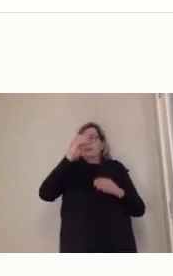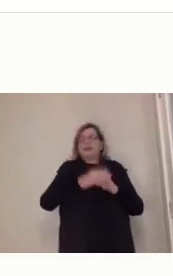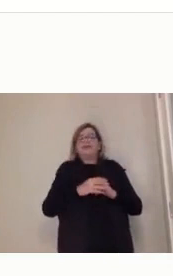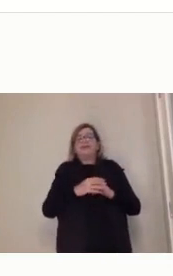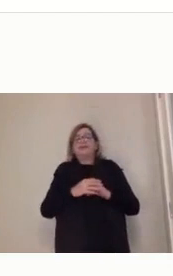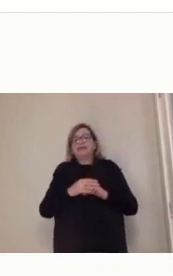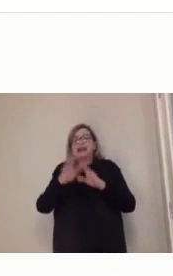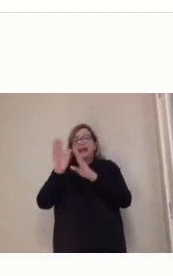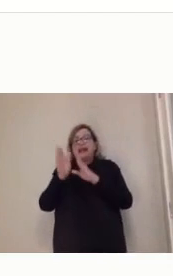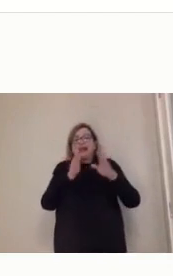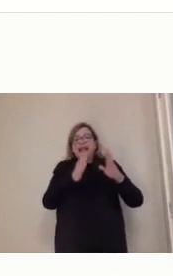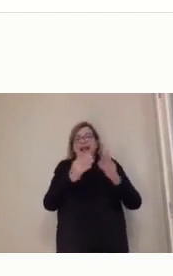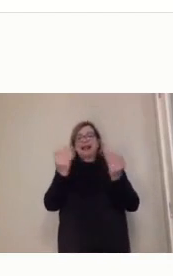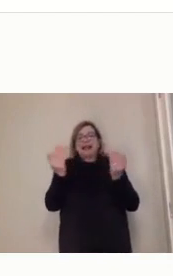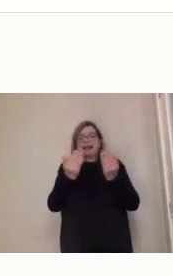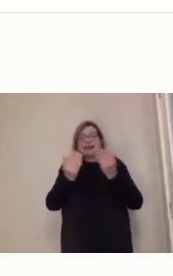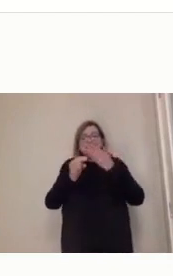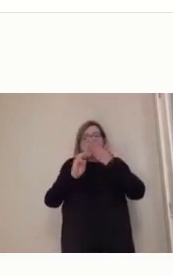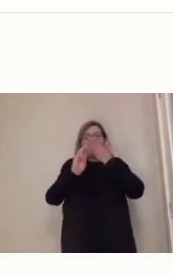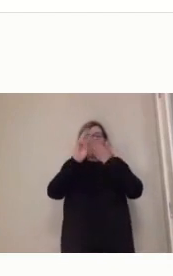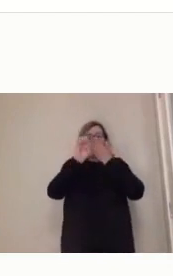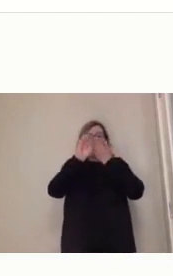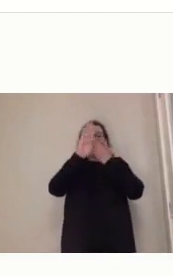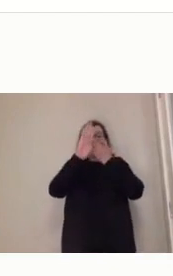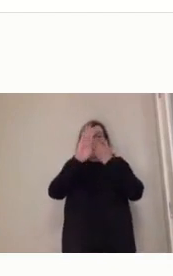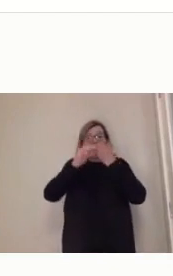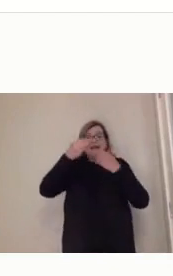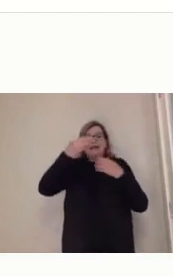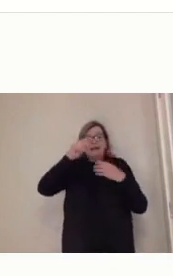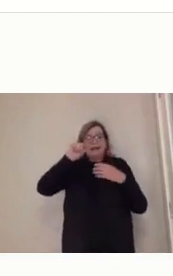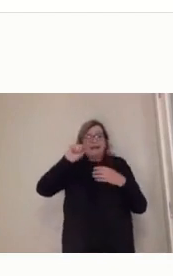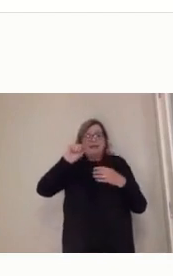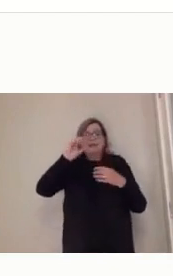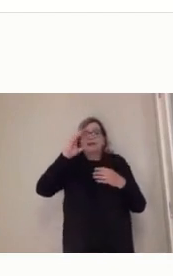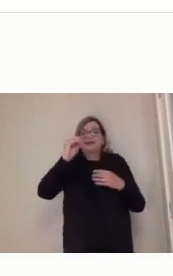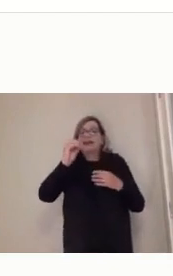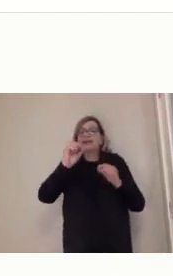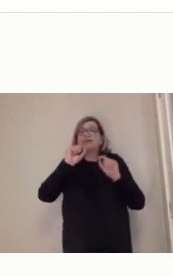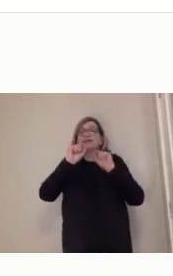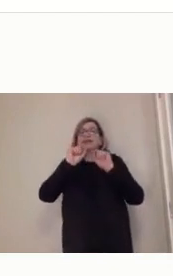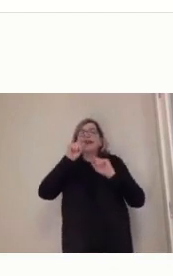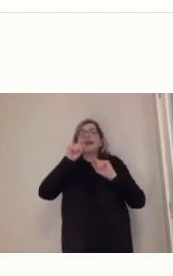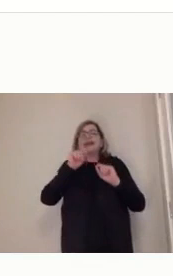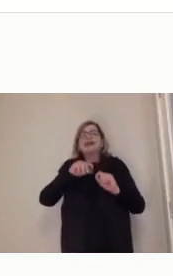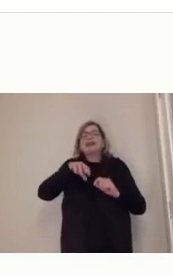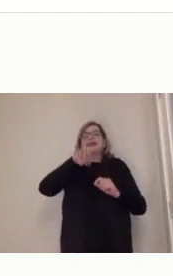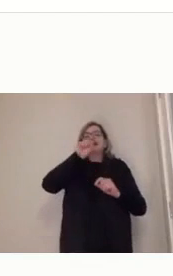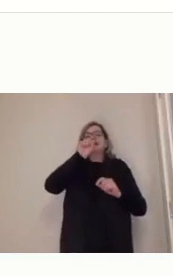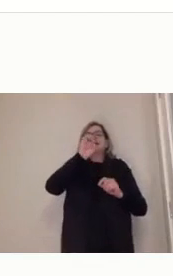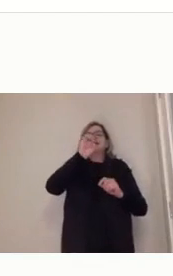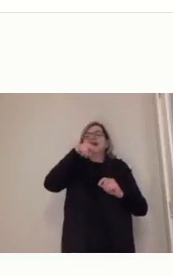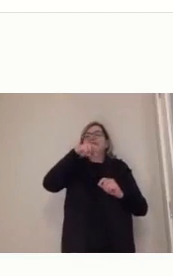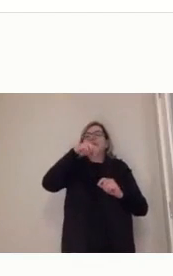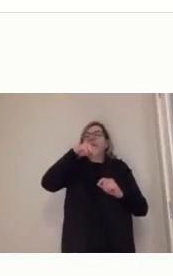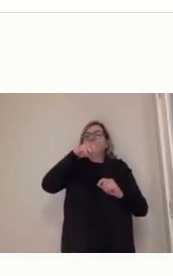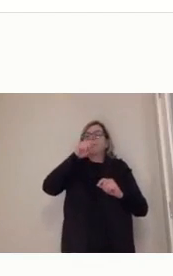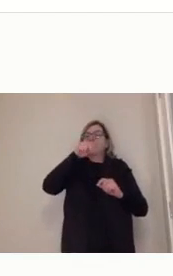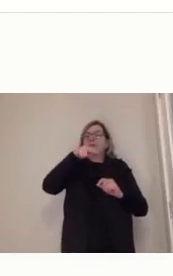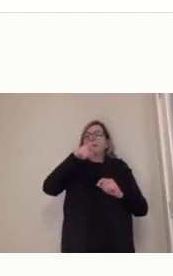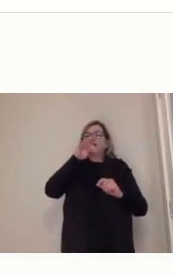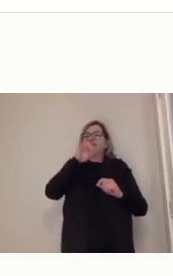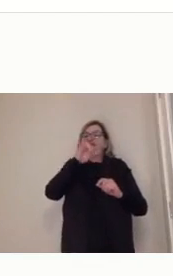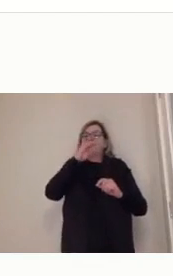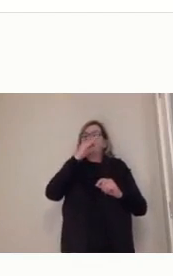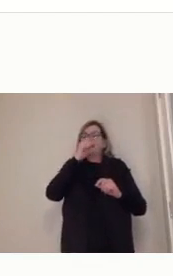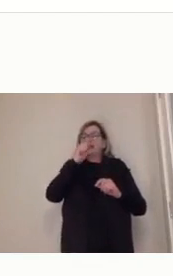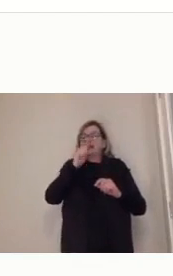trabalha com as palavras, né? Então, é aquela web que você, antes para você, eu me lembro que quando a gente ia